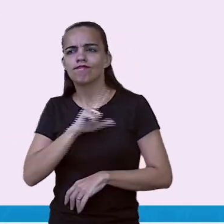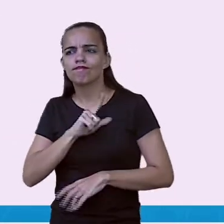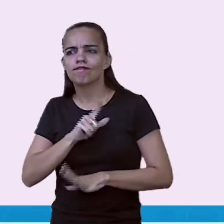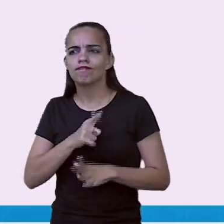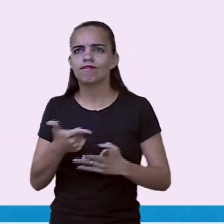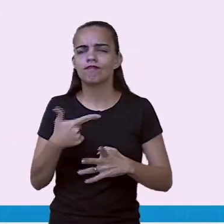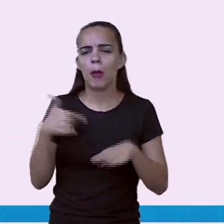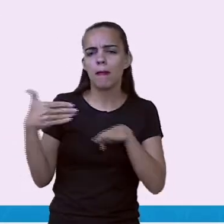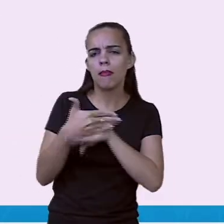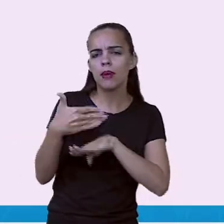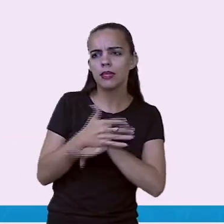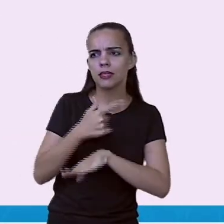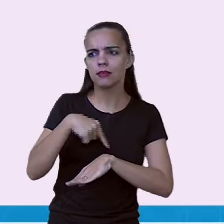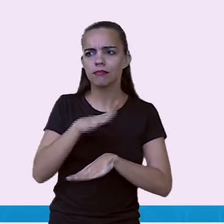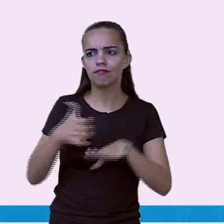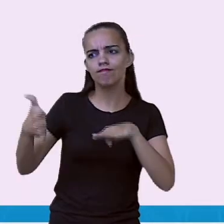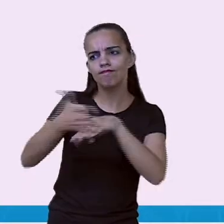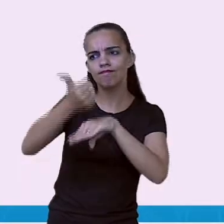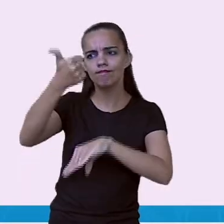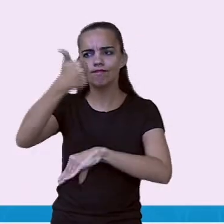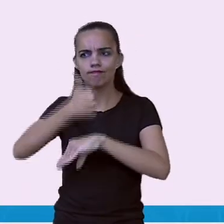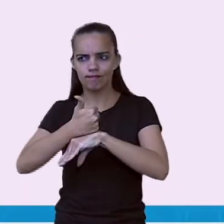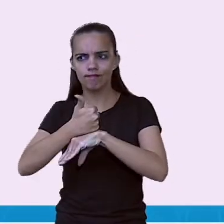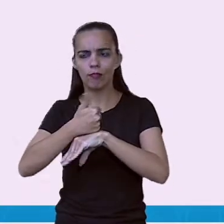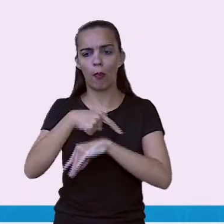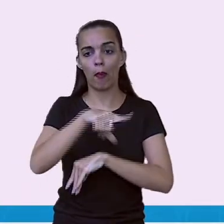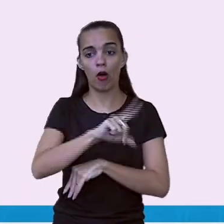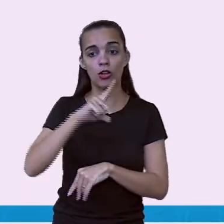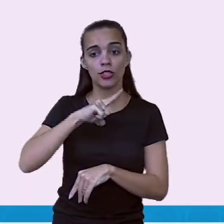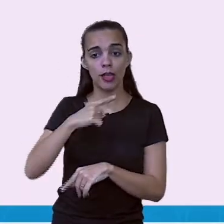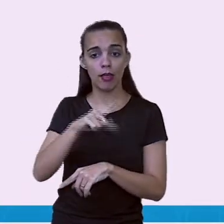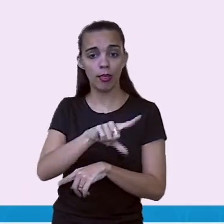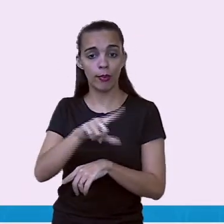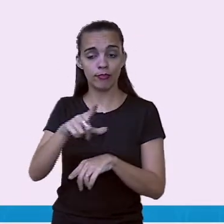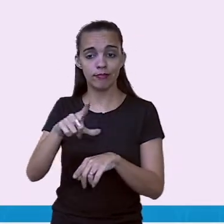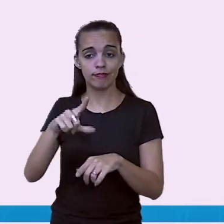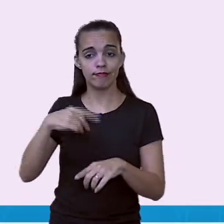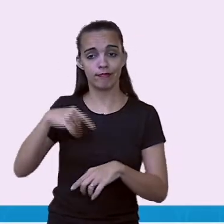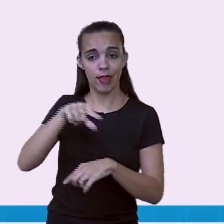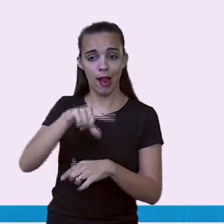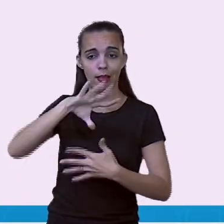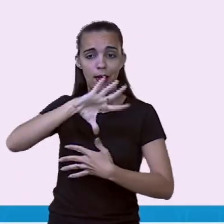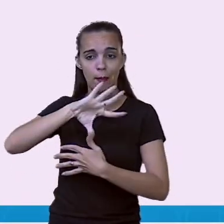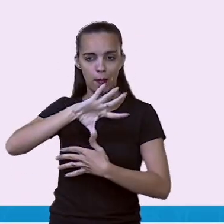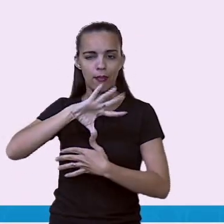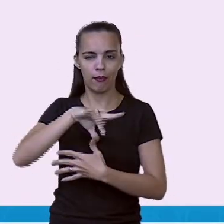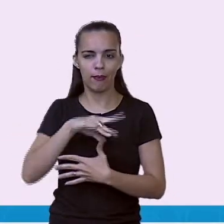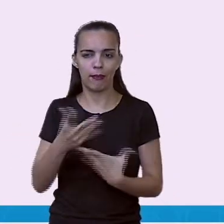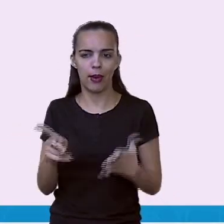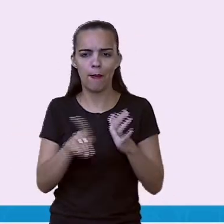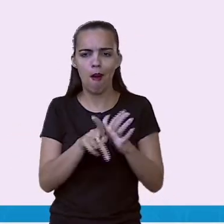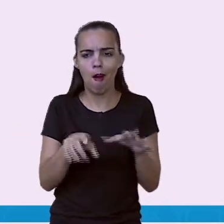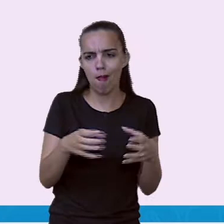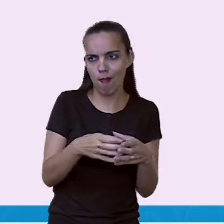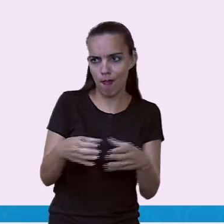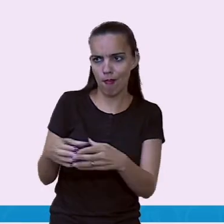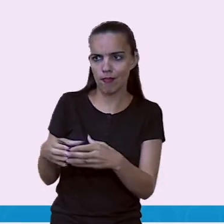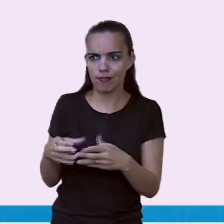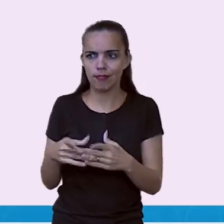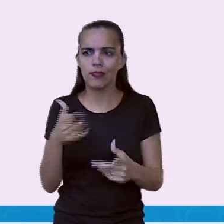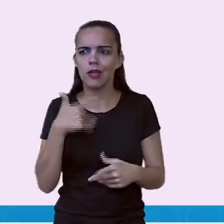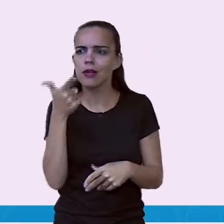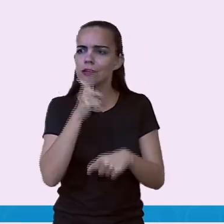aí a Copa, está tendo sorte, hein? Pois bem, o grande desafio foi da Colômbia e ela, sim,